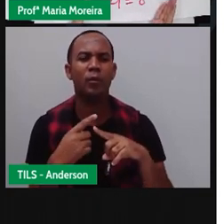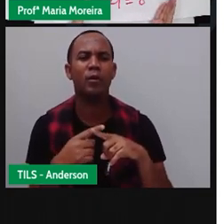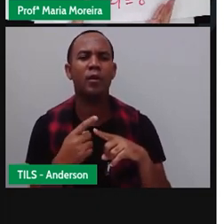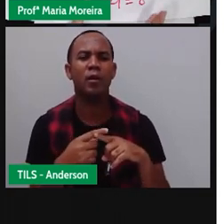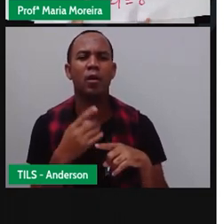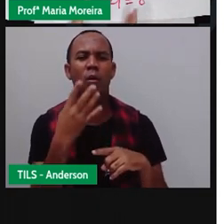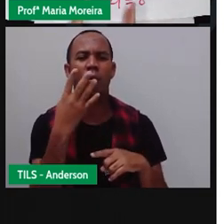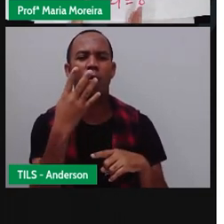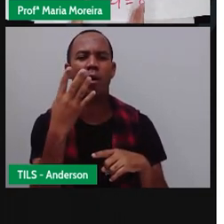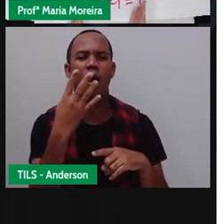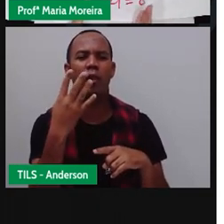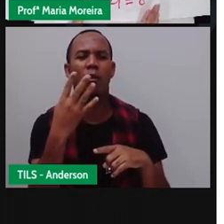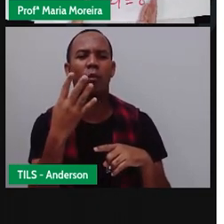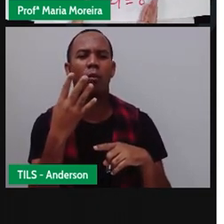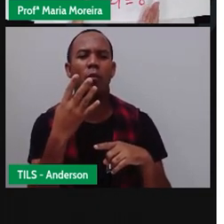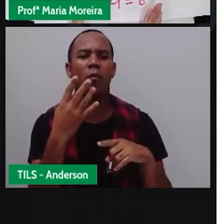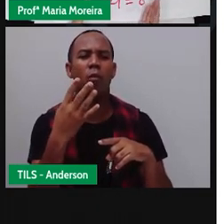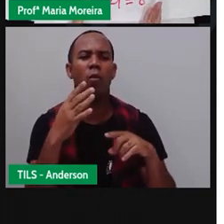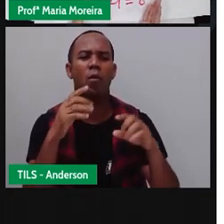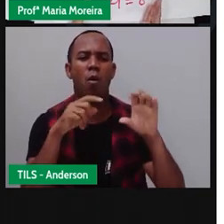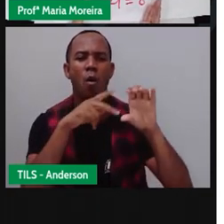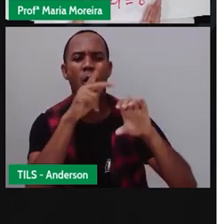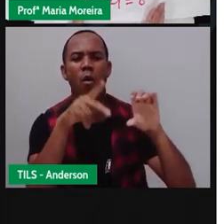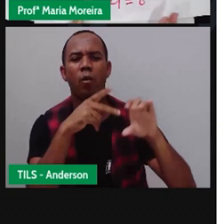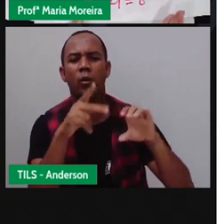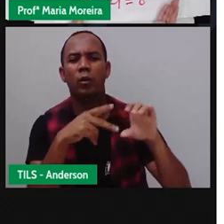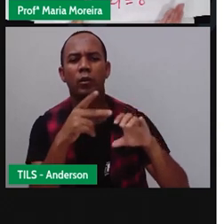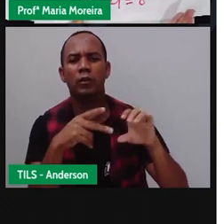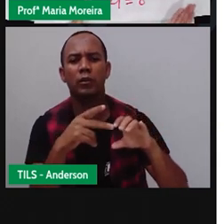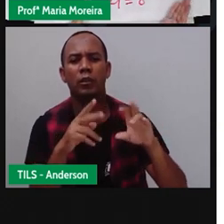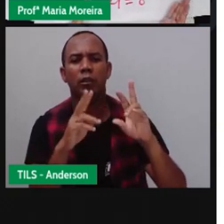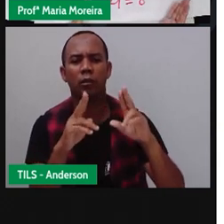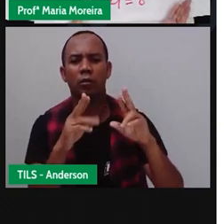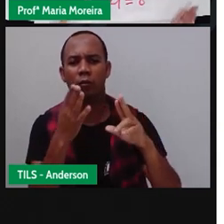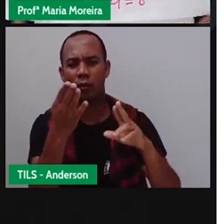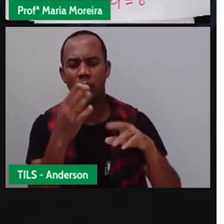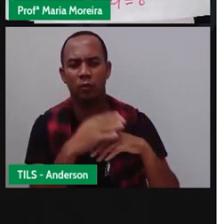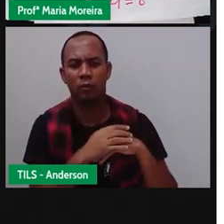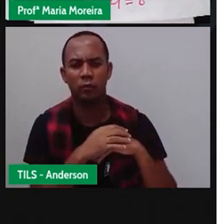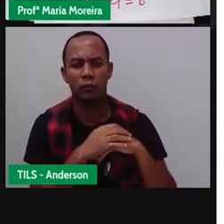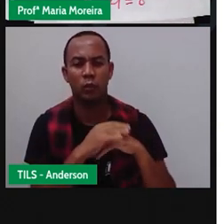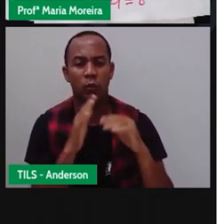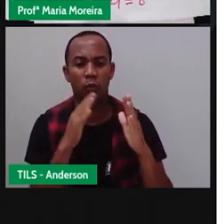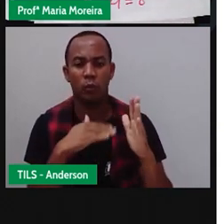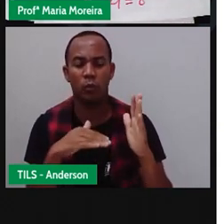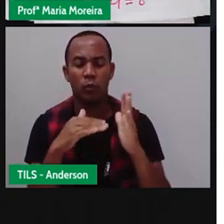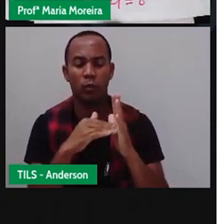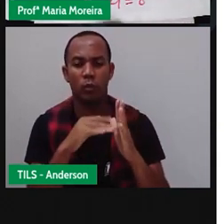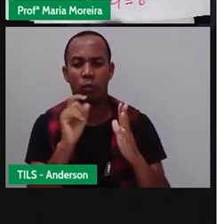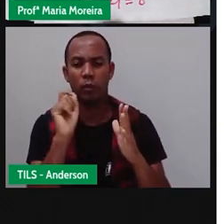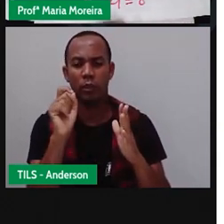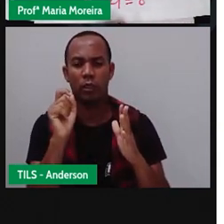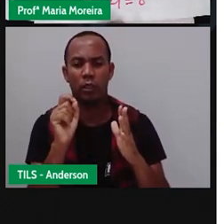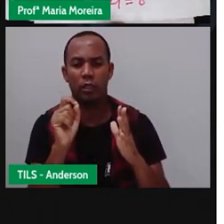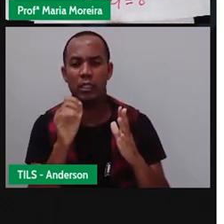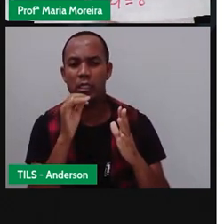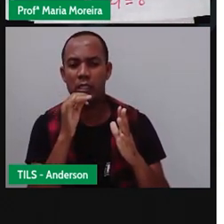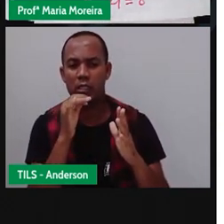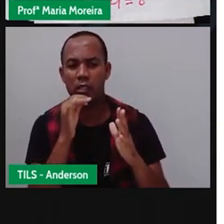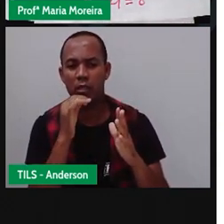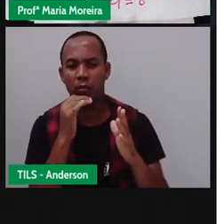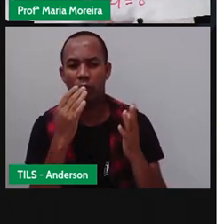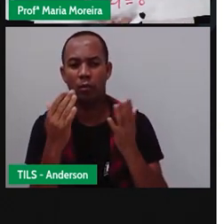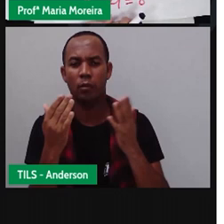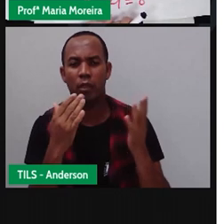rodas? Porque duas vezes duas rodas é igual o quê? A quatro rodas. Então, tudo isso aí, na verdade, é o quê?